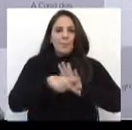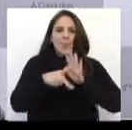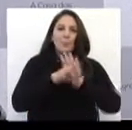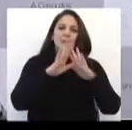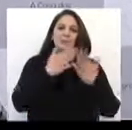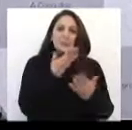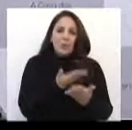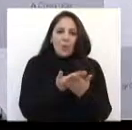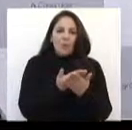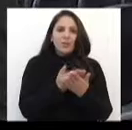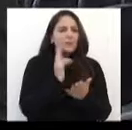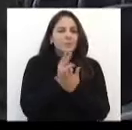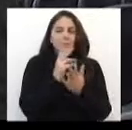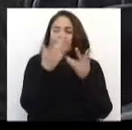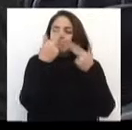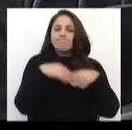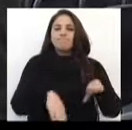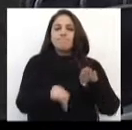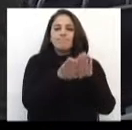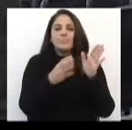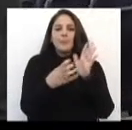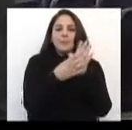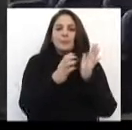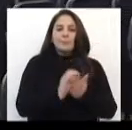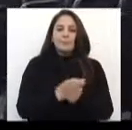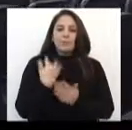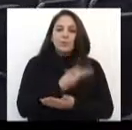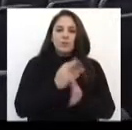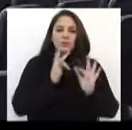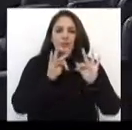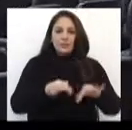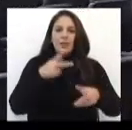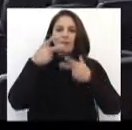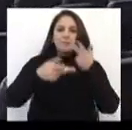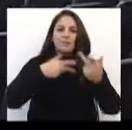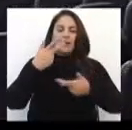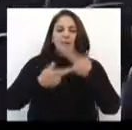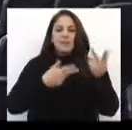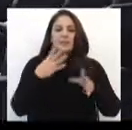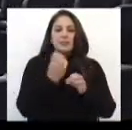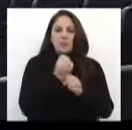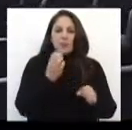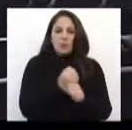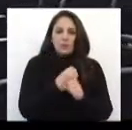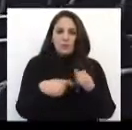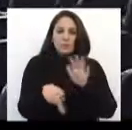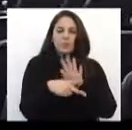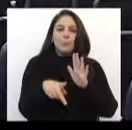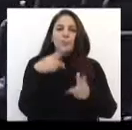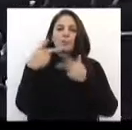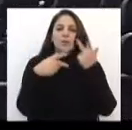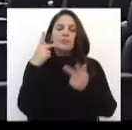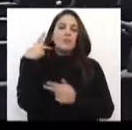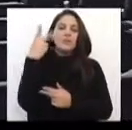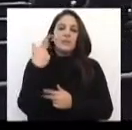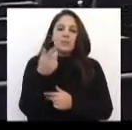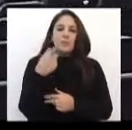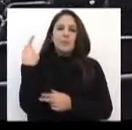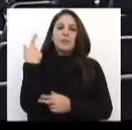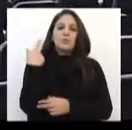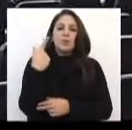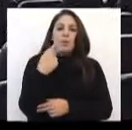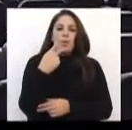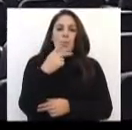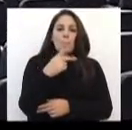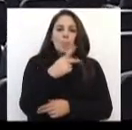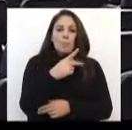nenhuma mais bem vestida que a outra. Encerramos a série de depoimentos de prestação de contas com as falas dos vereadores do Partido